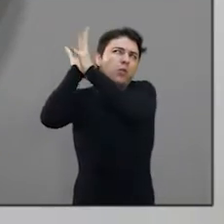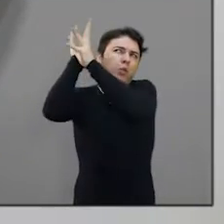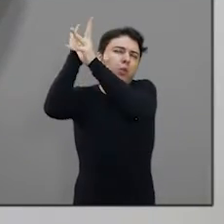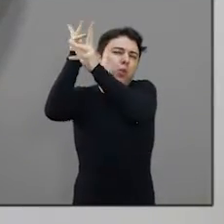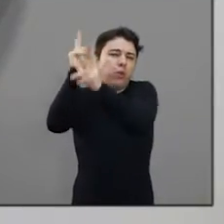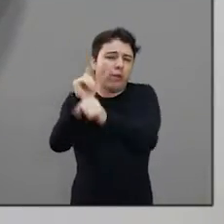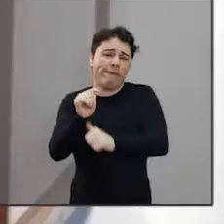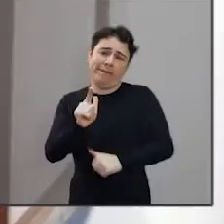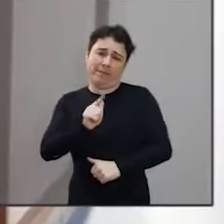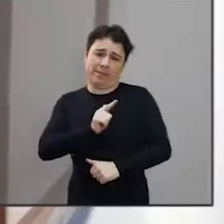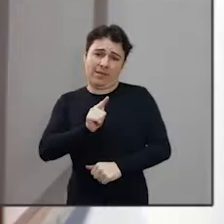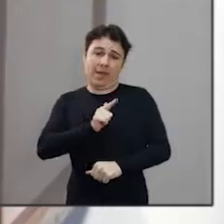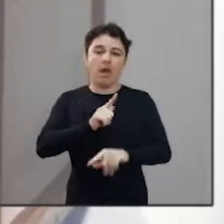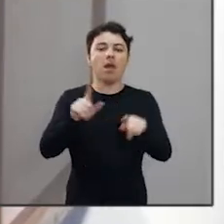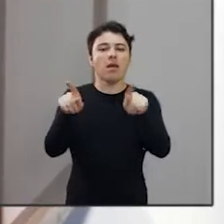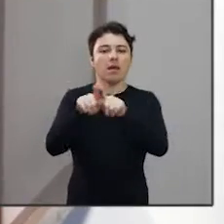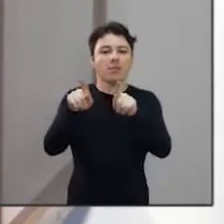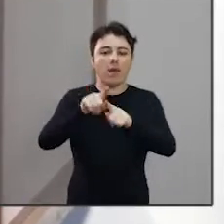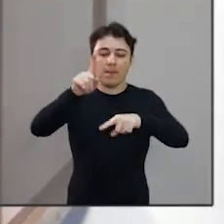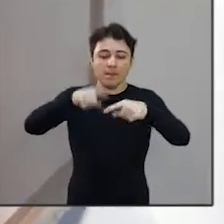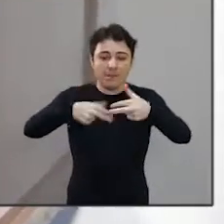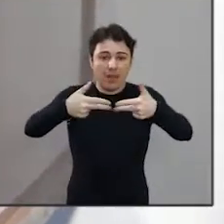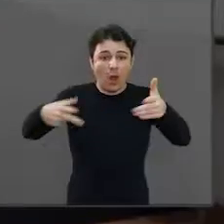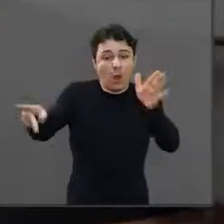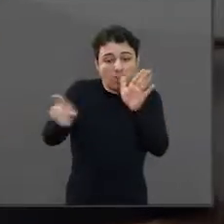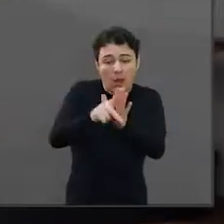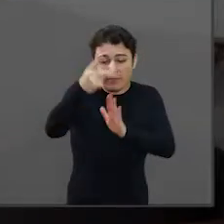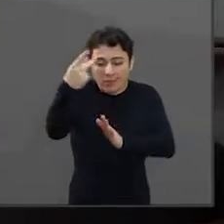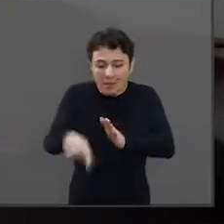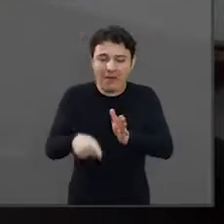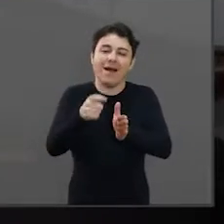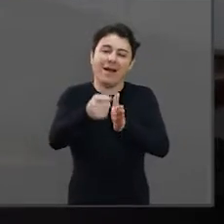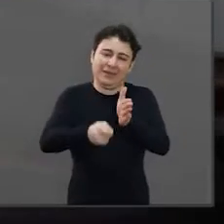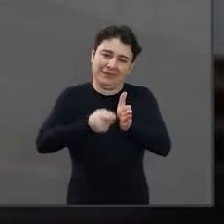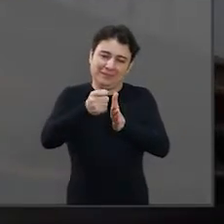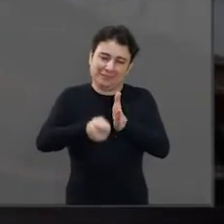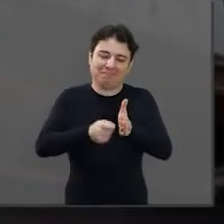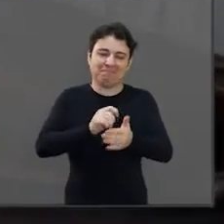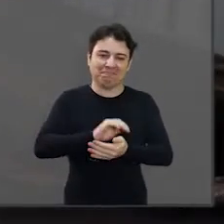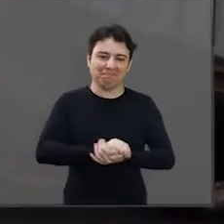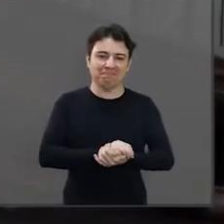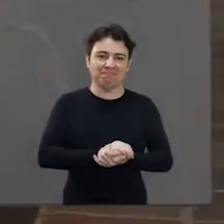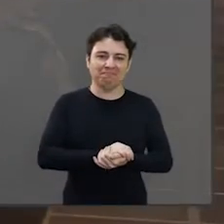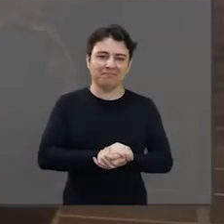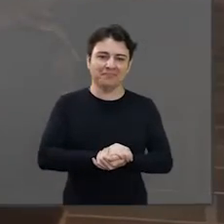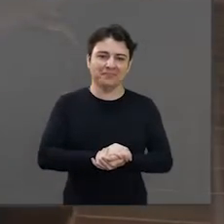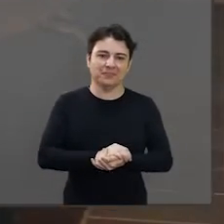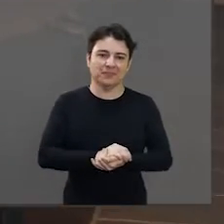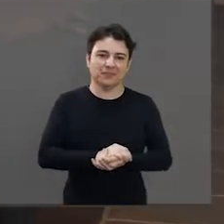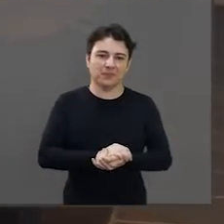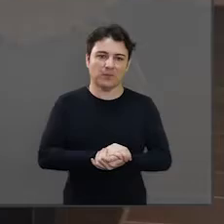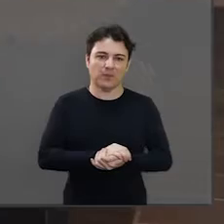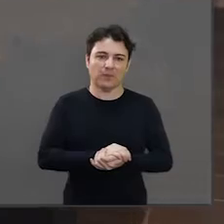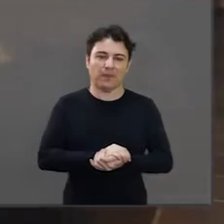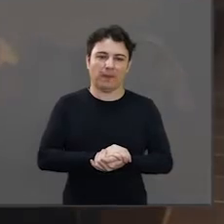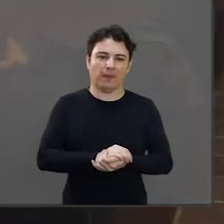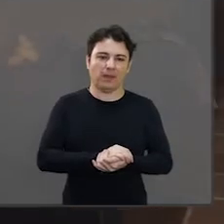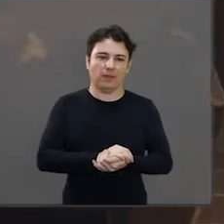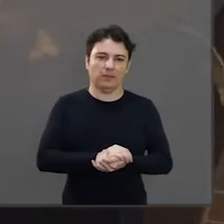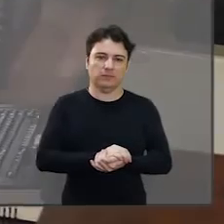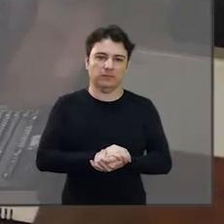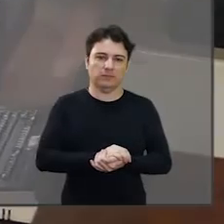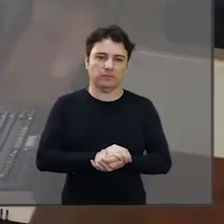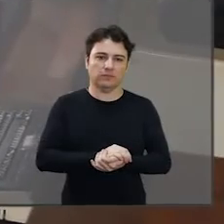encontrar aqui um pouquinho da história no geral, né? Nós temos desde objetos ligados propriamente à história da